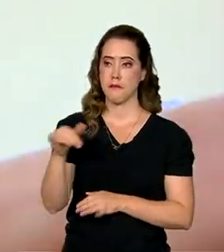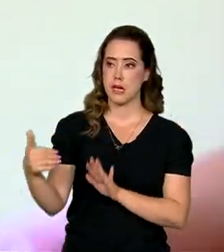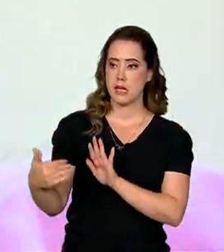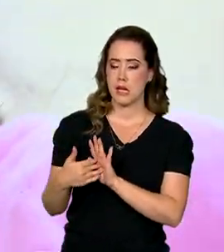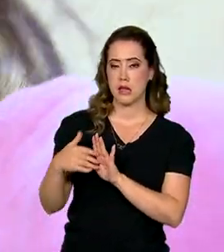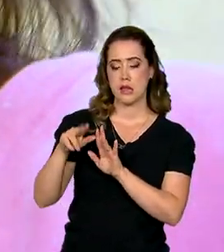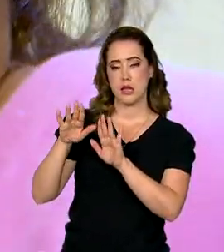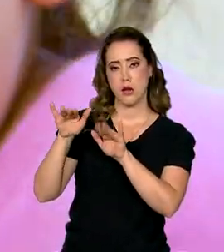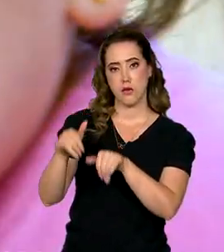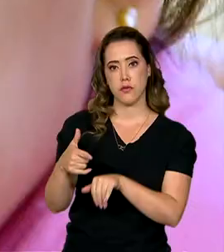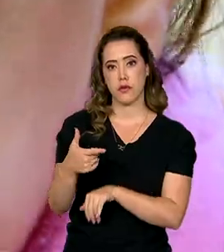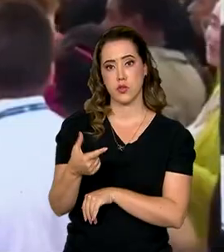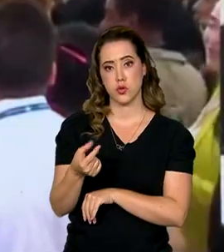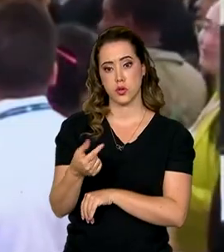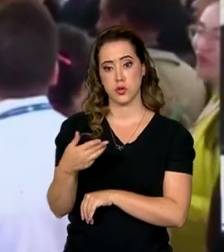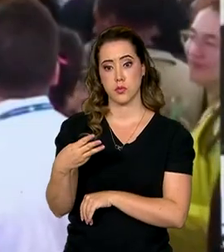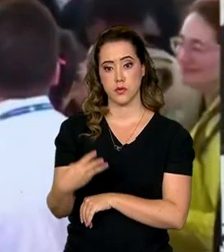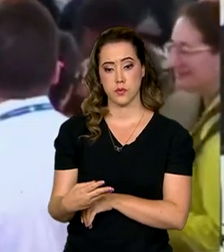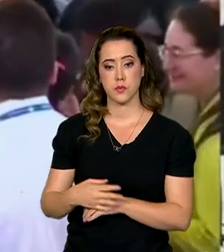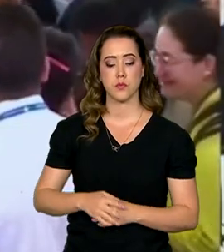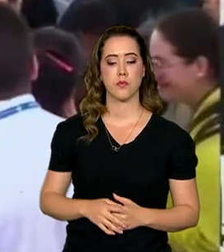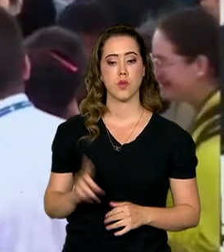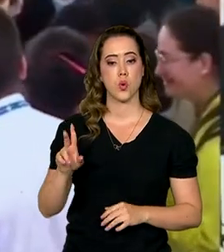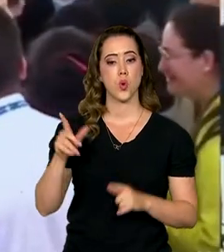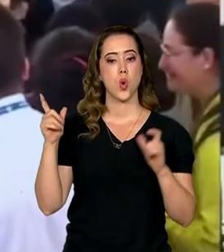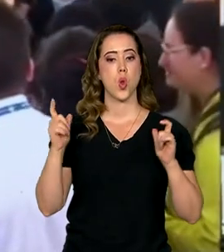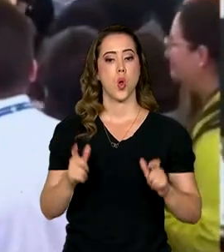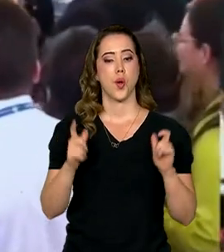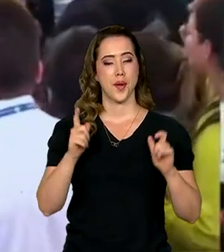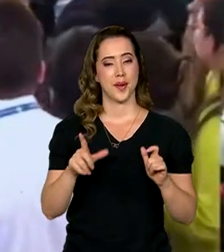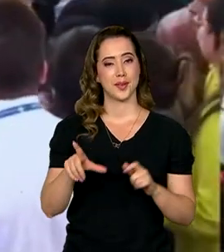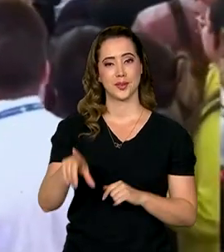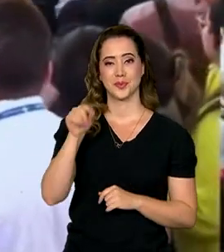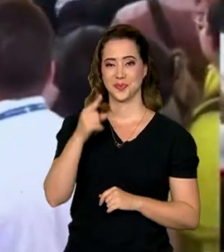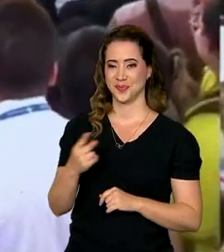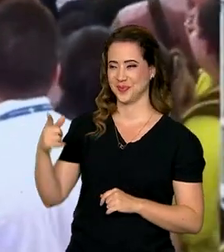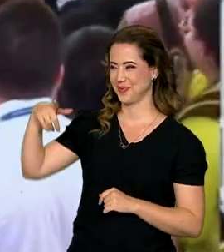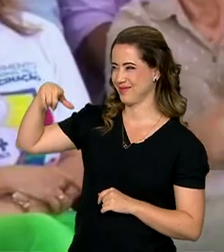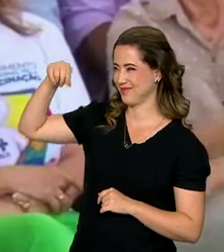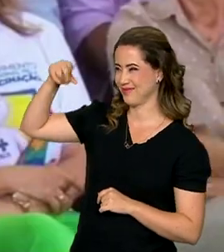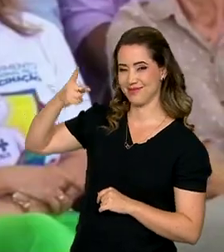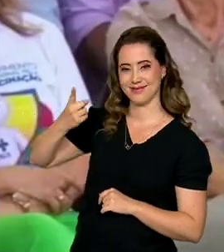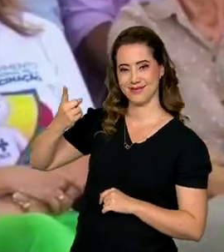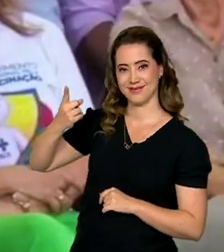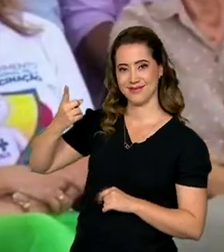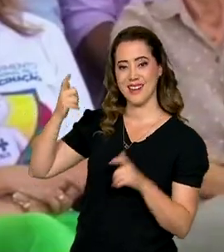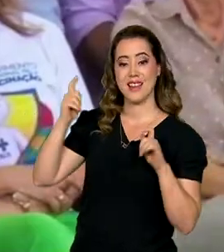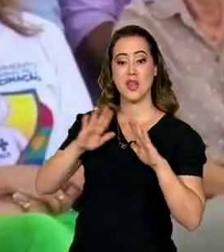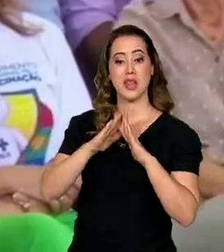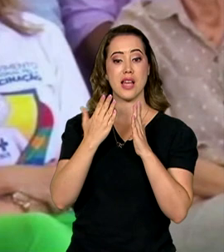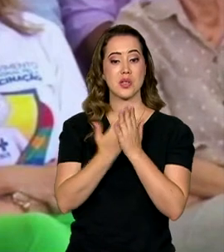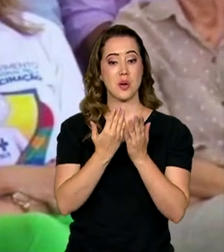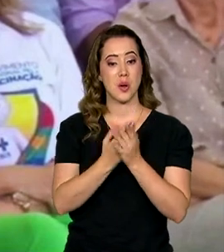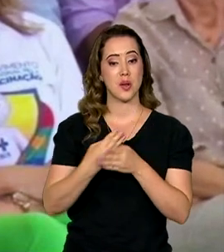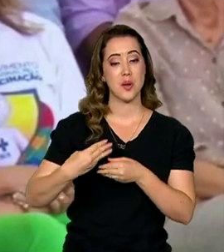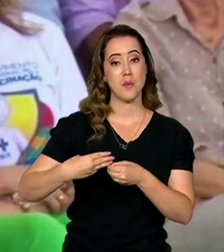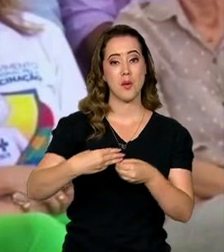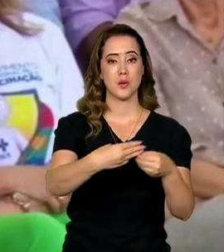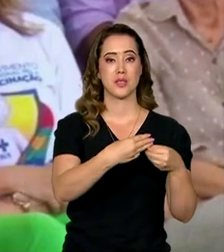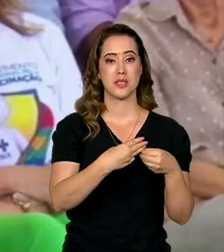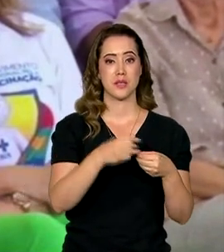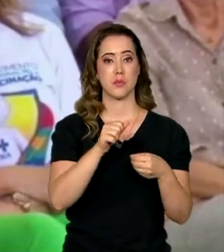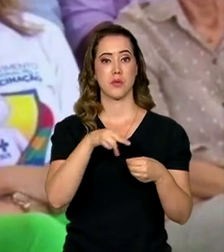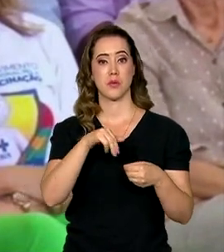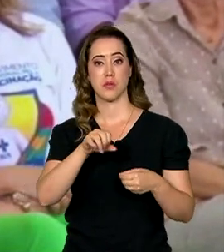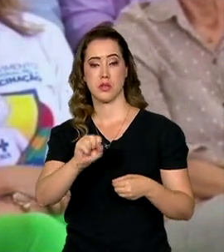até o final de 2023. O local escolhido para o lançamento da campanha no Ceará foi a Escola Municipal Anísio